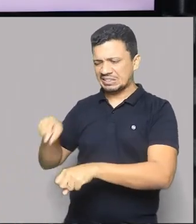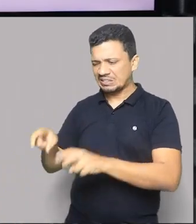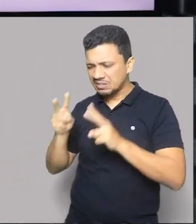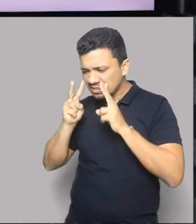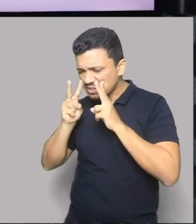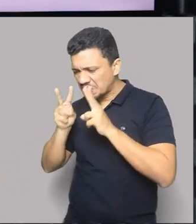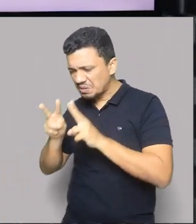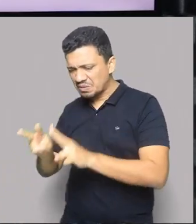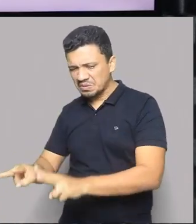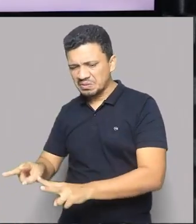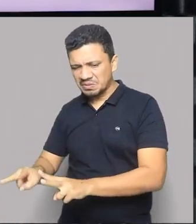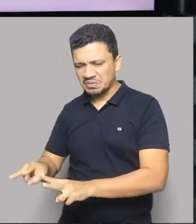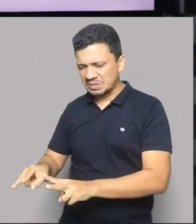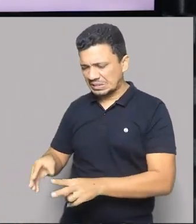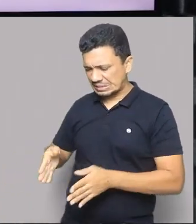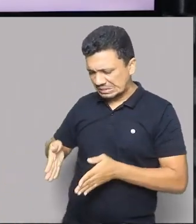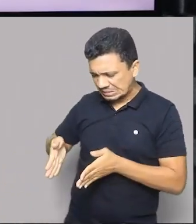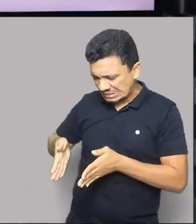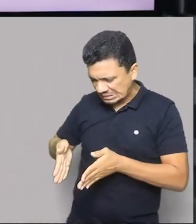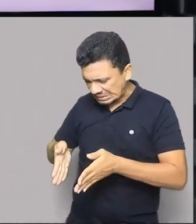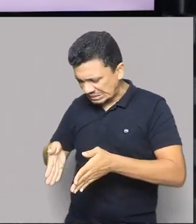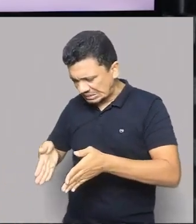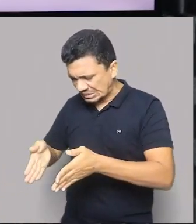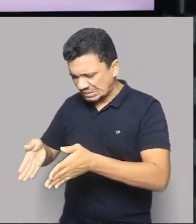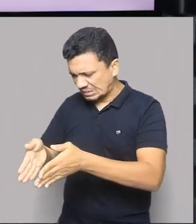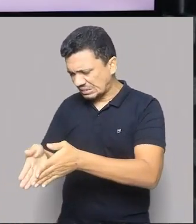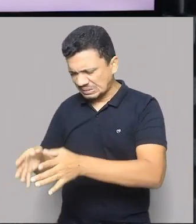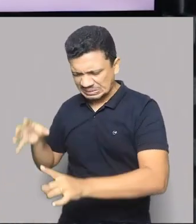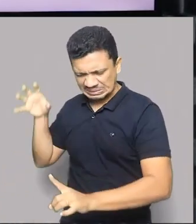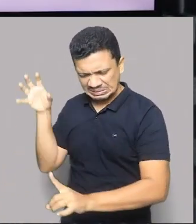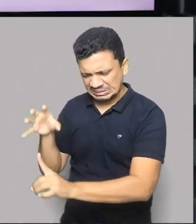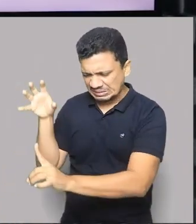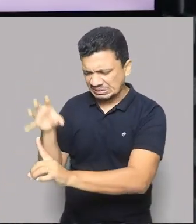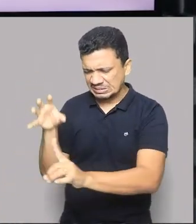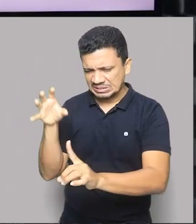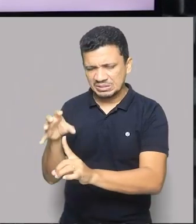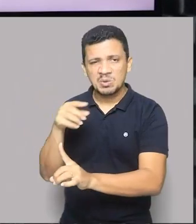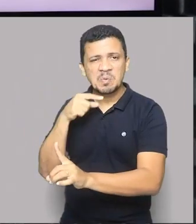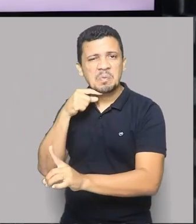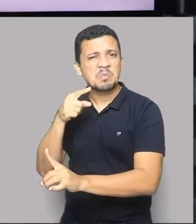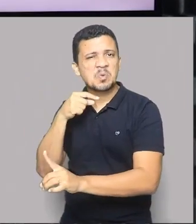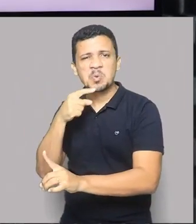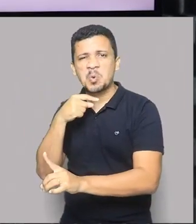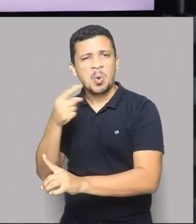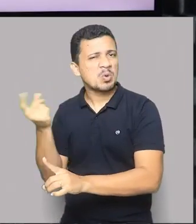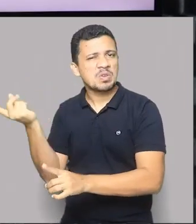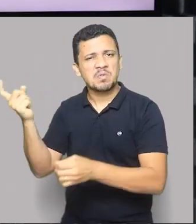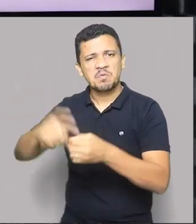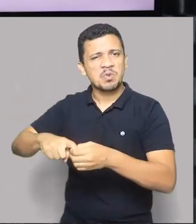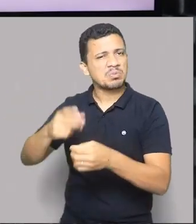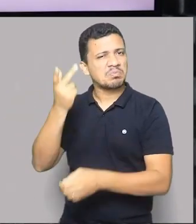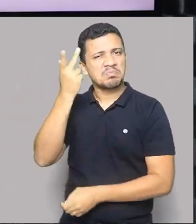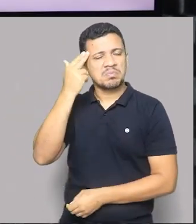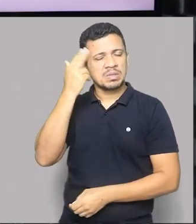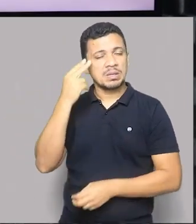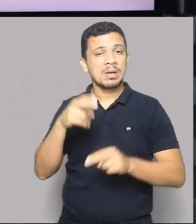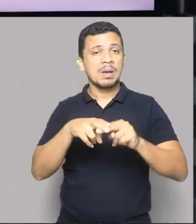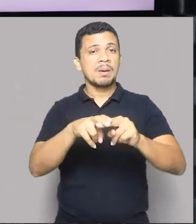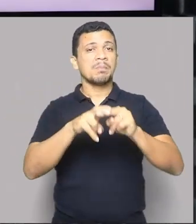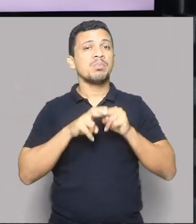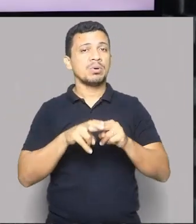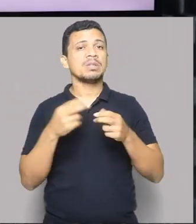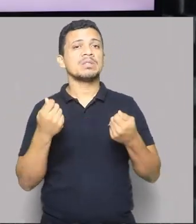deixa os seus rastros de impactos irreversíveis. Por isso que tem que ter